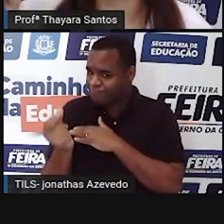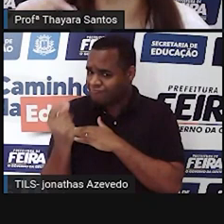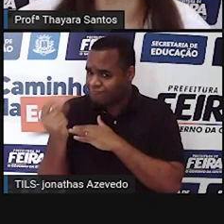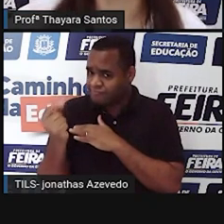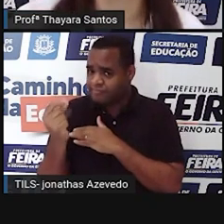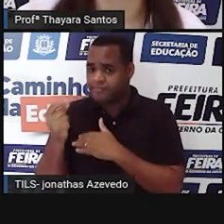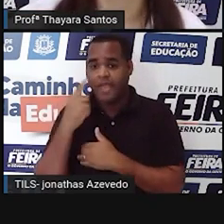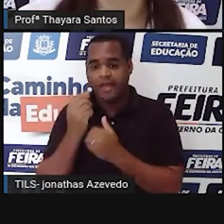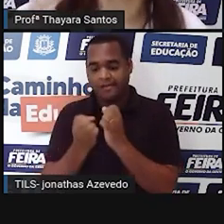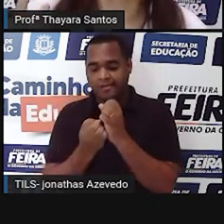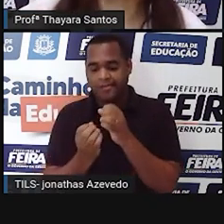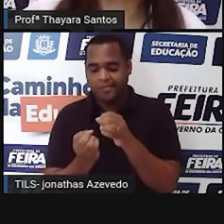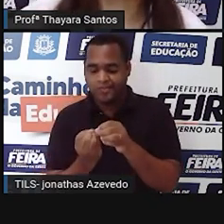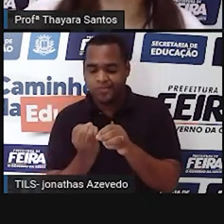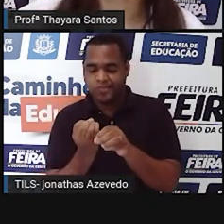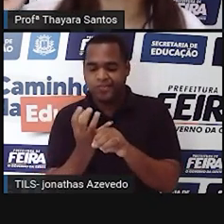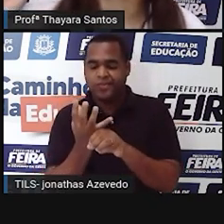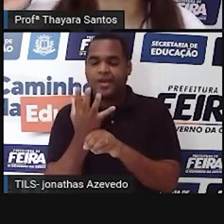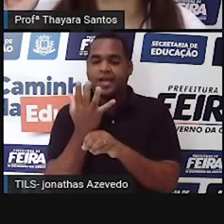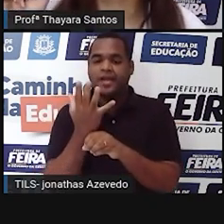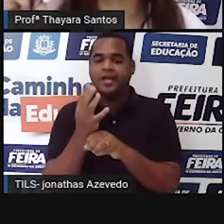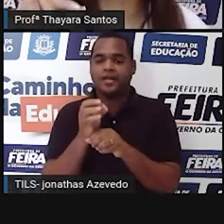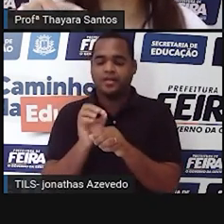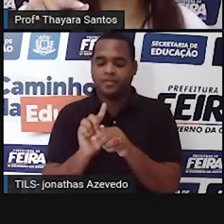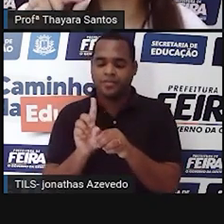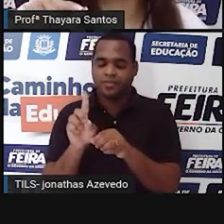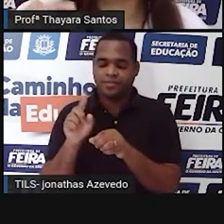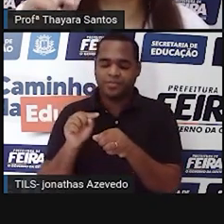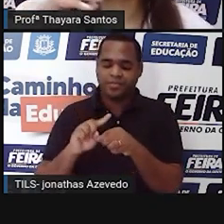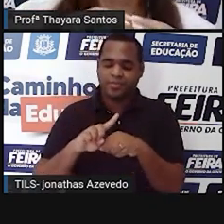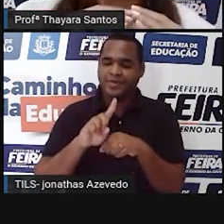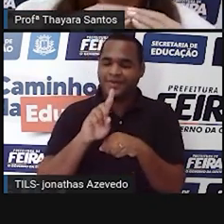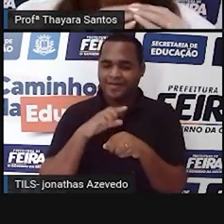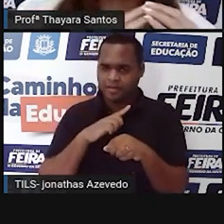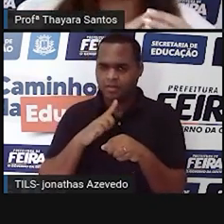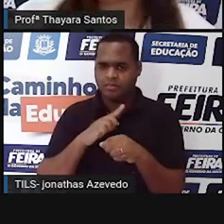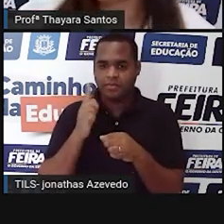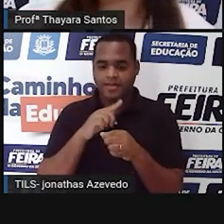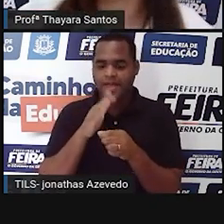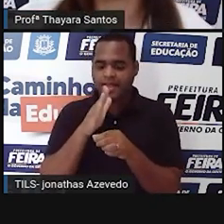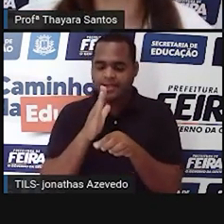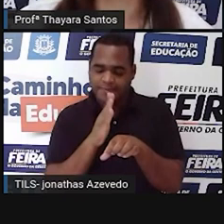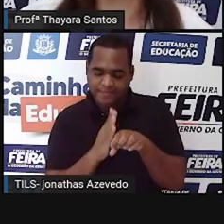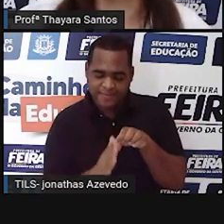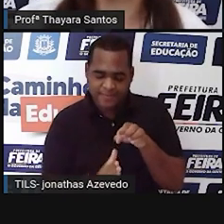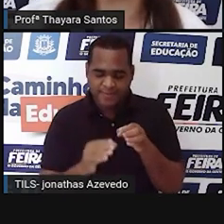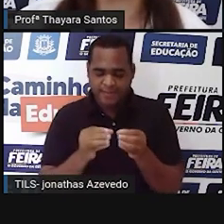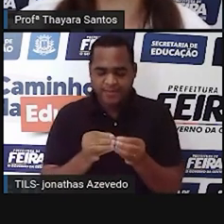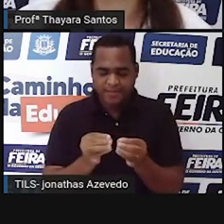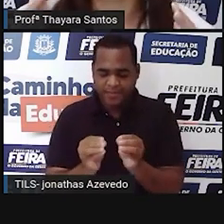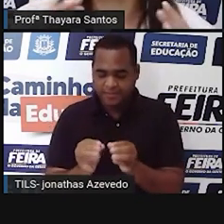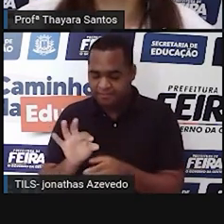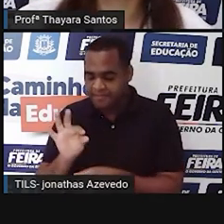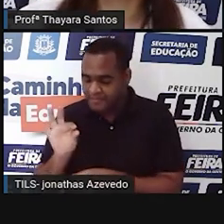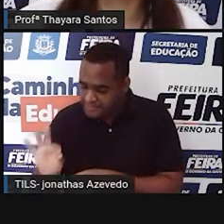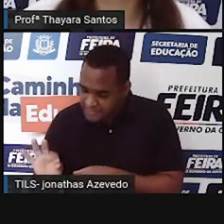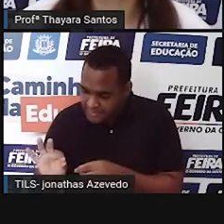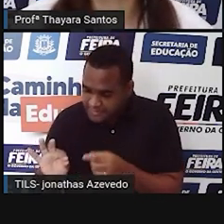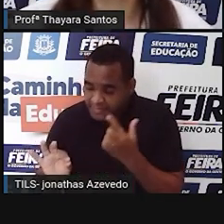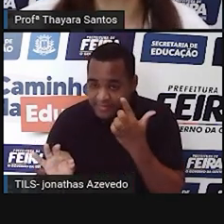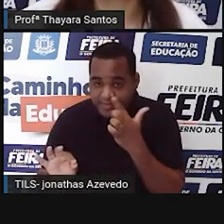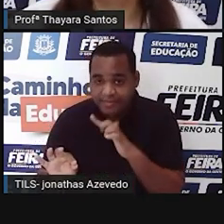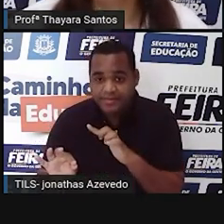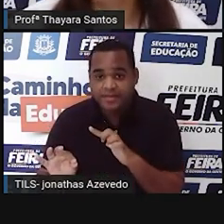raizinha ali em cima dela? É aquilo. Pegou um pedacinho, cortou bem fininho e colocou nessa lâmina. Aí a gente